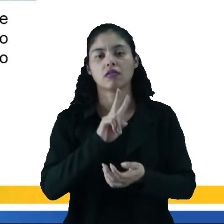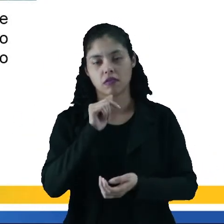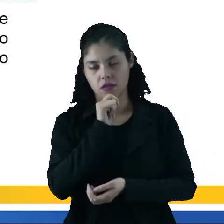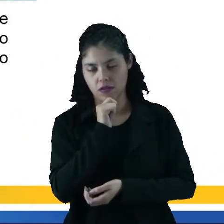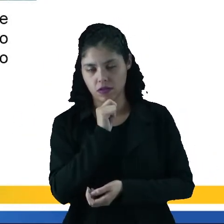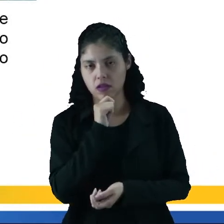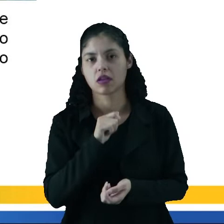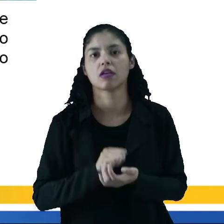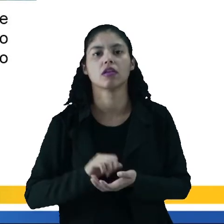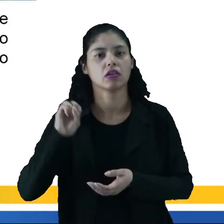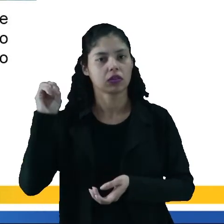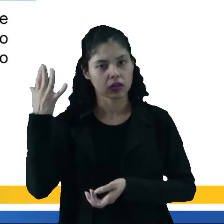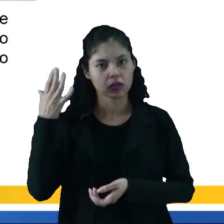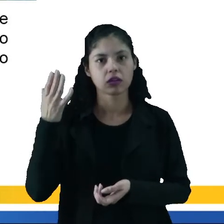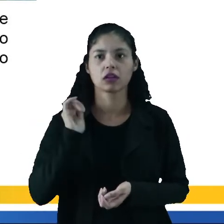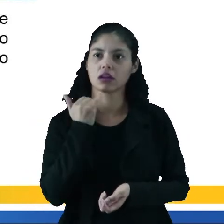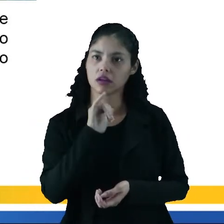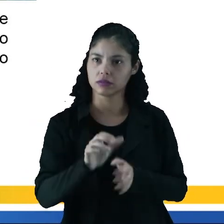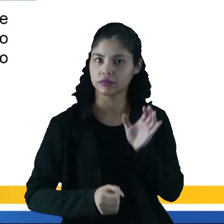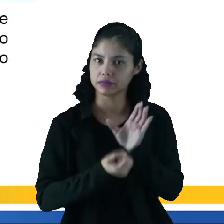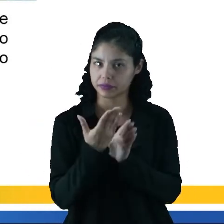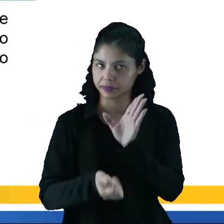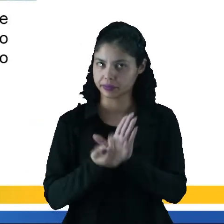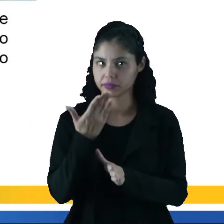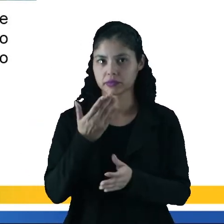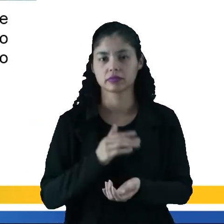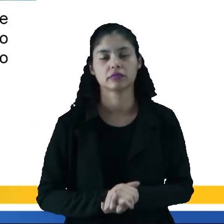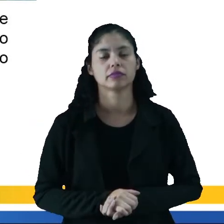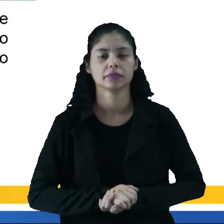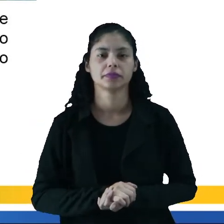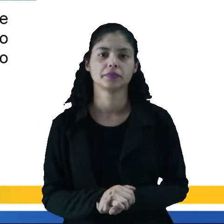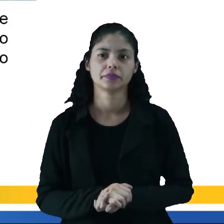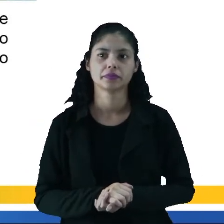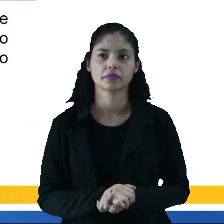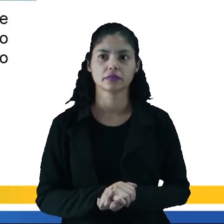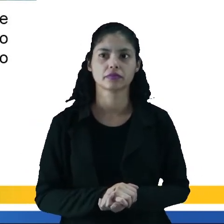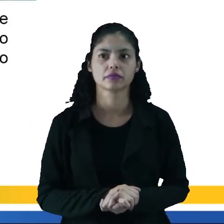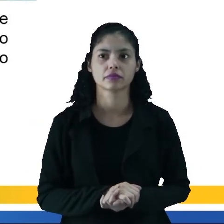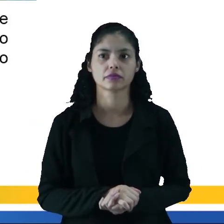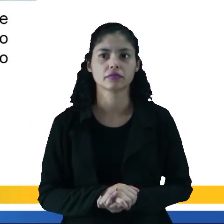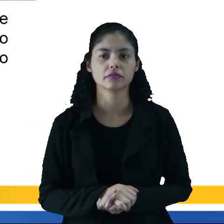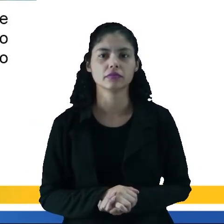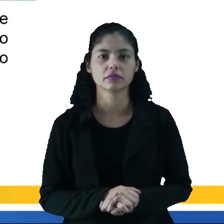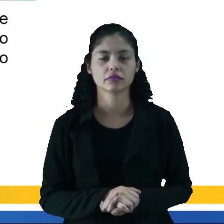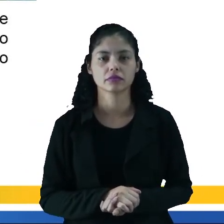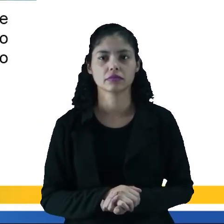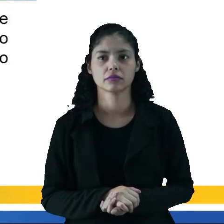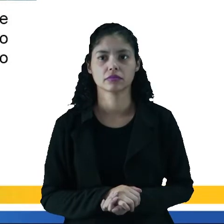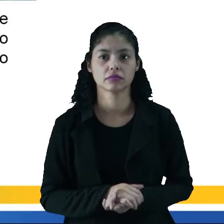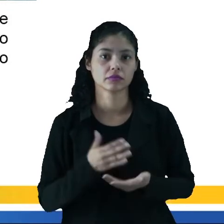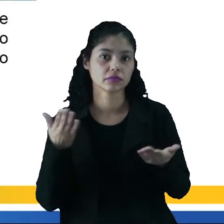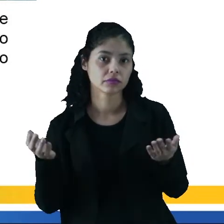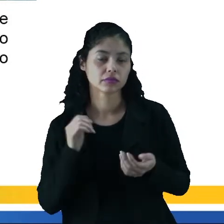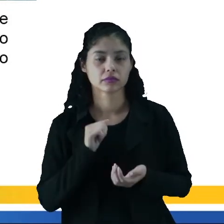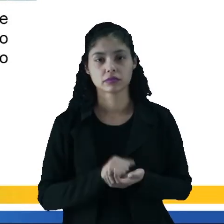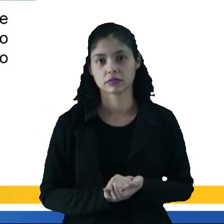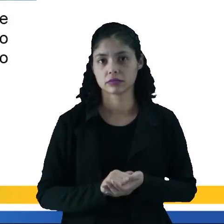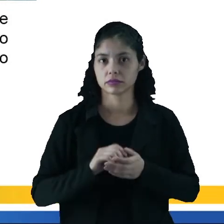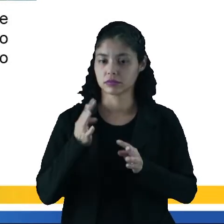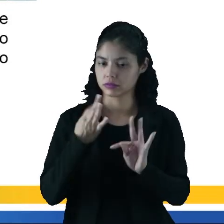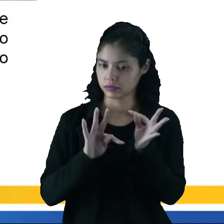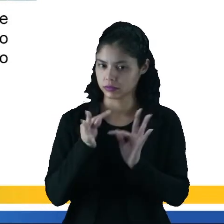então mais tem capacidade de gerar energia nas turbinas desse equipamento. Então, são